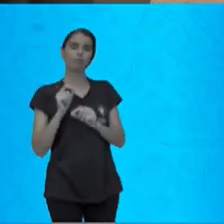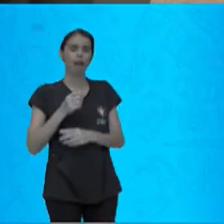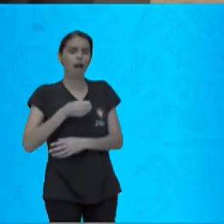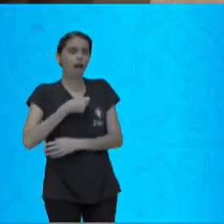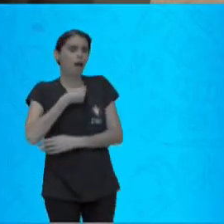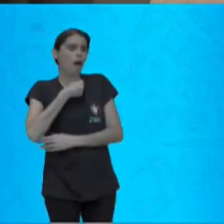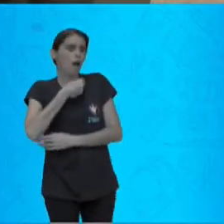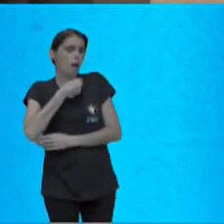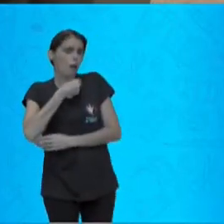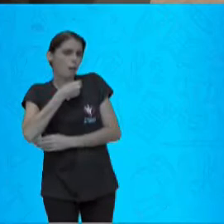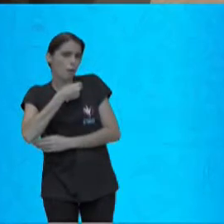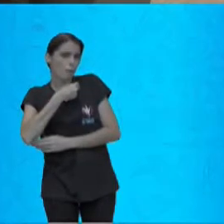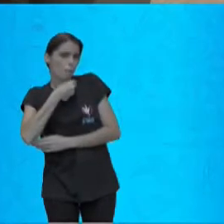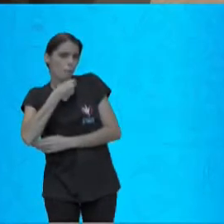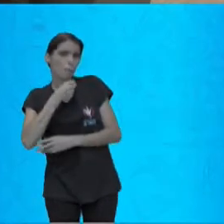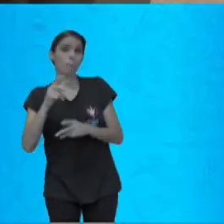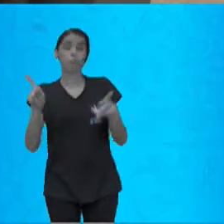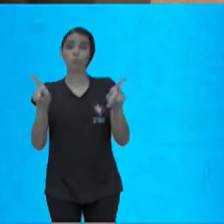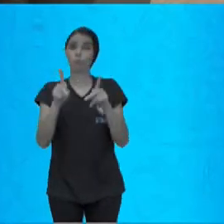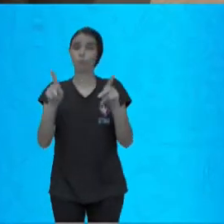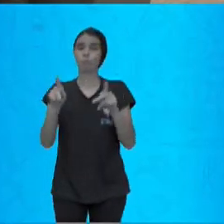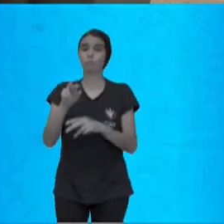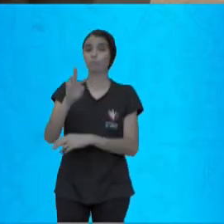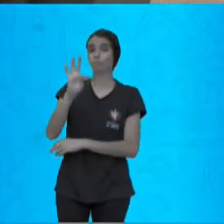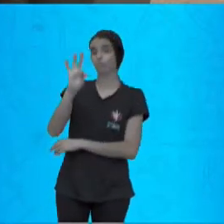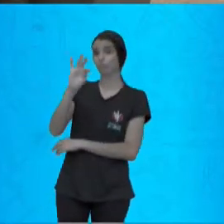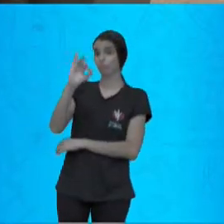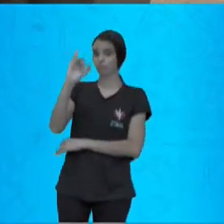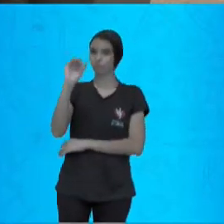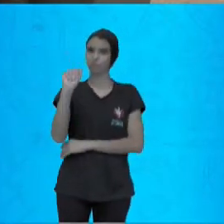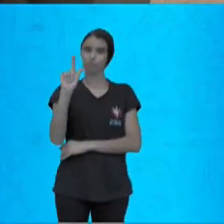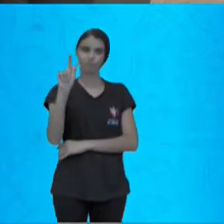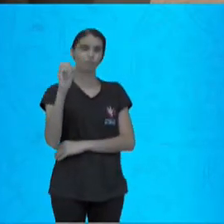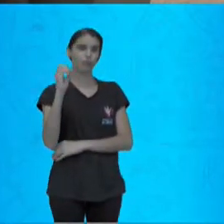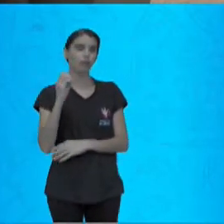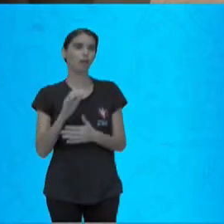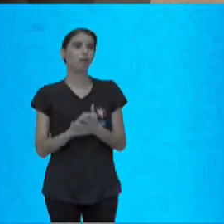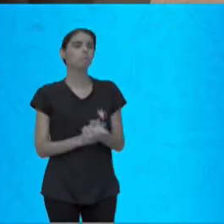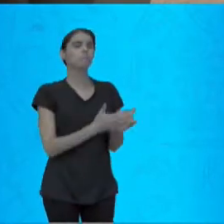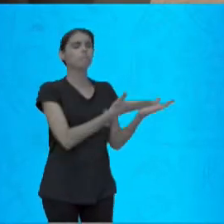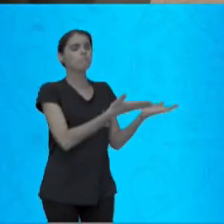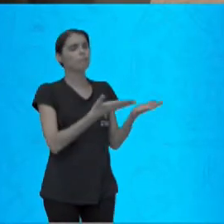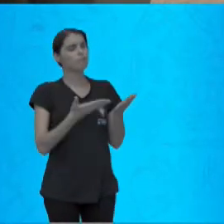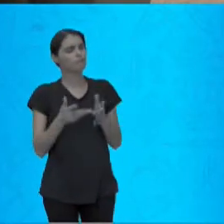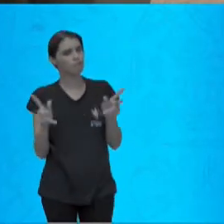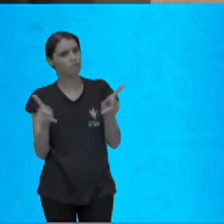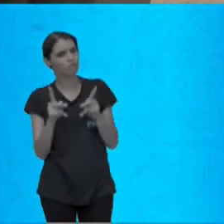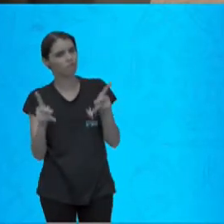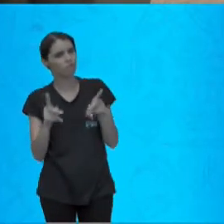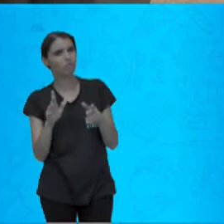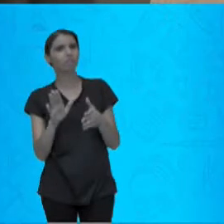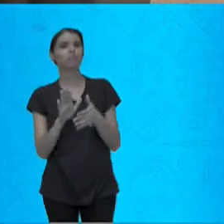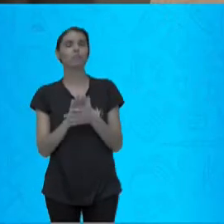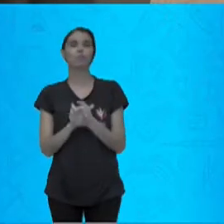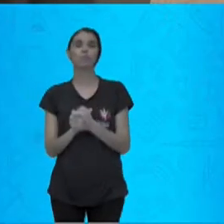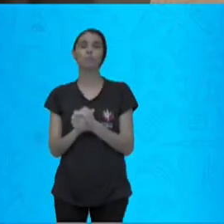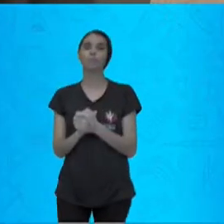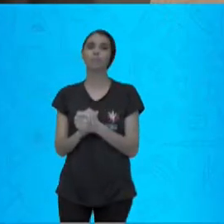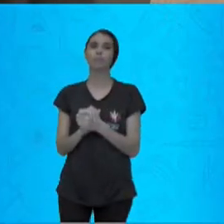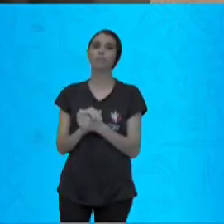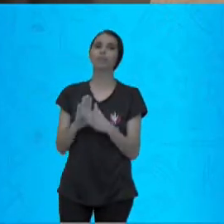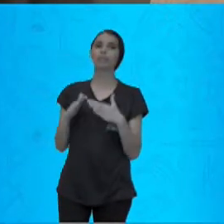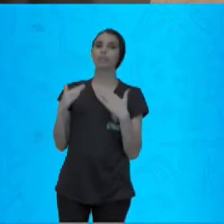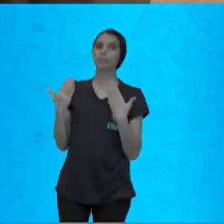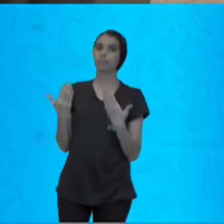entrevista com o Tiago Sena. Tiago, seja bem-vindo. Obrigado. Então, pessoal, neste